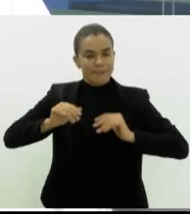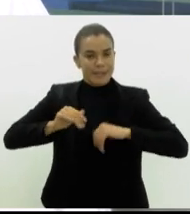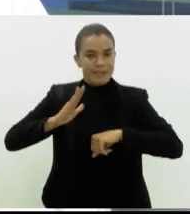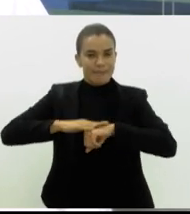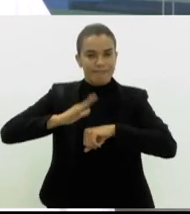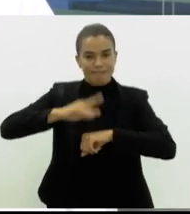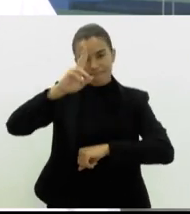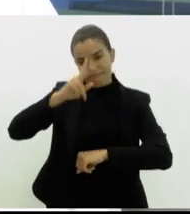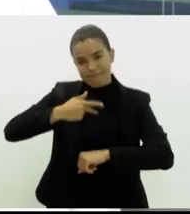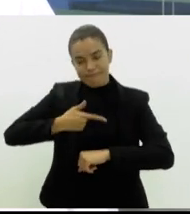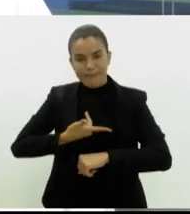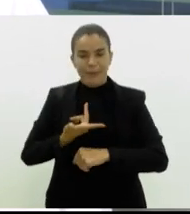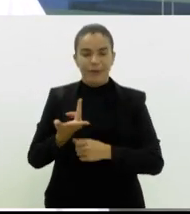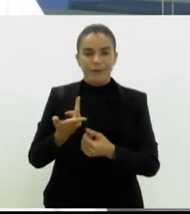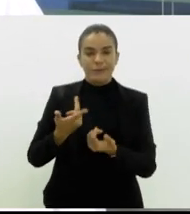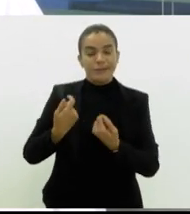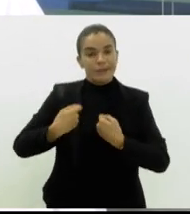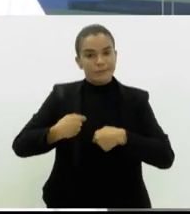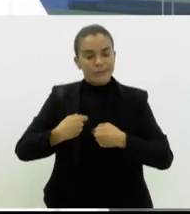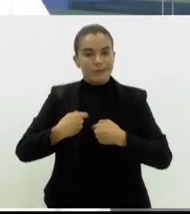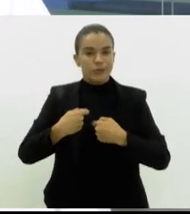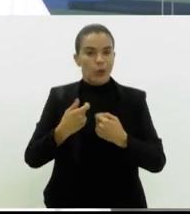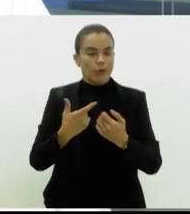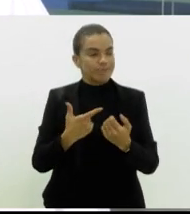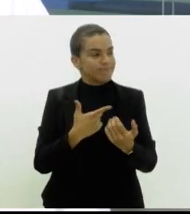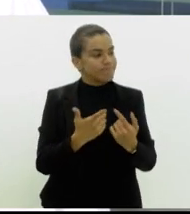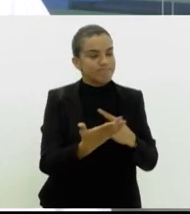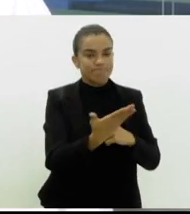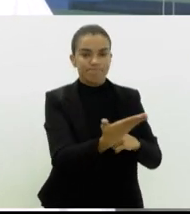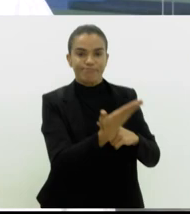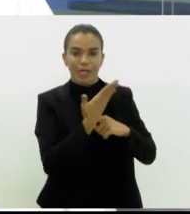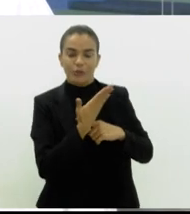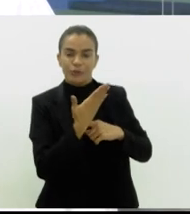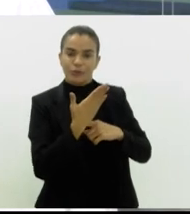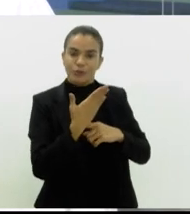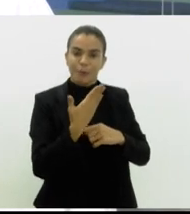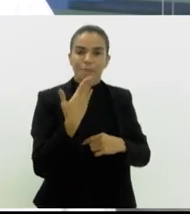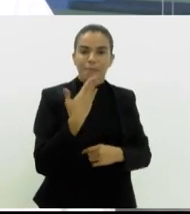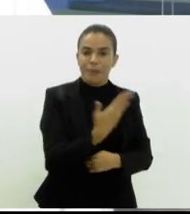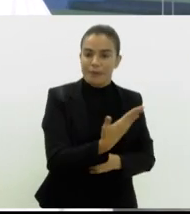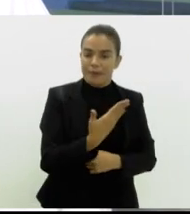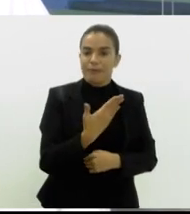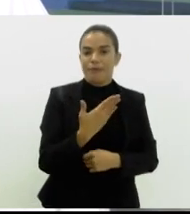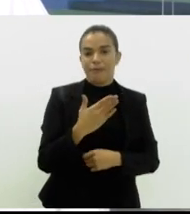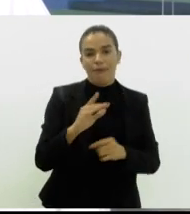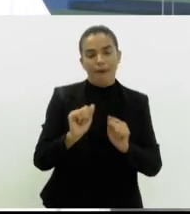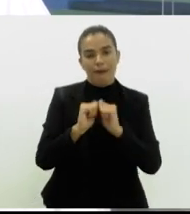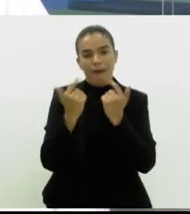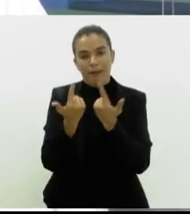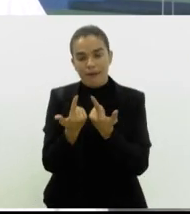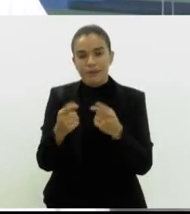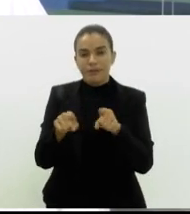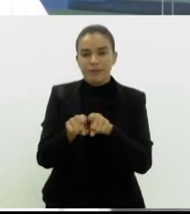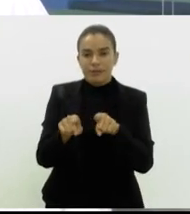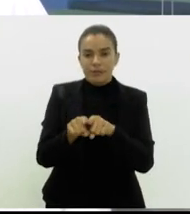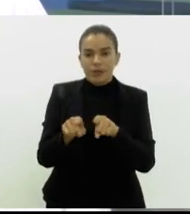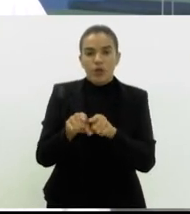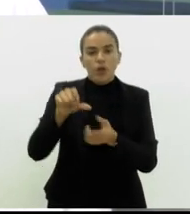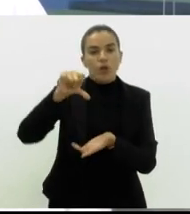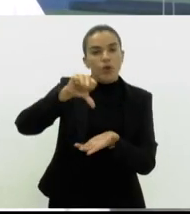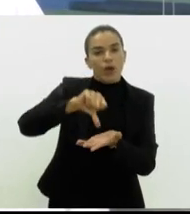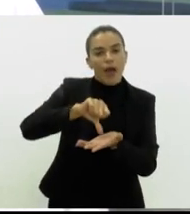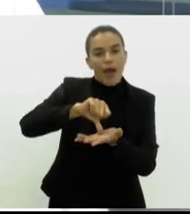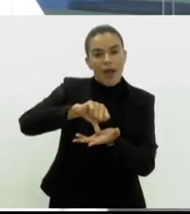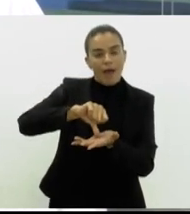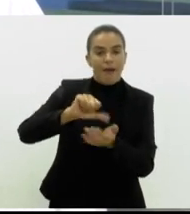gente fizesse com que a Alerj ingressasse nessa rede de solidariedade nesse momento, estabelecendo aqui como um ponto de doação para